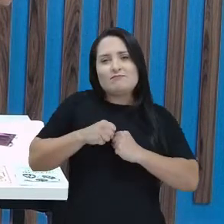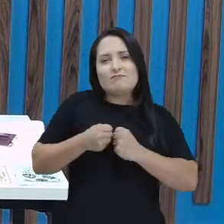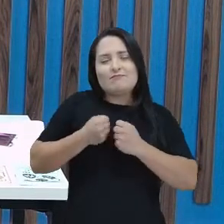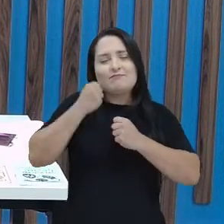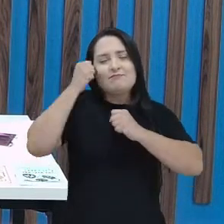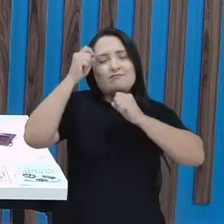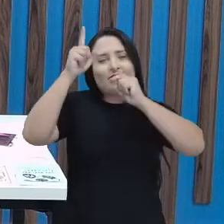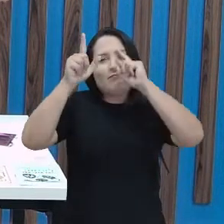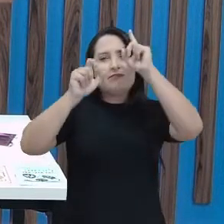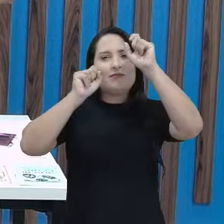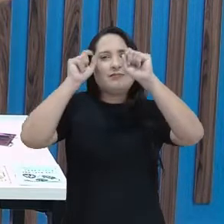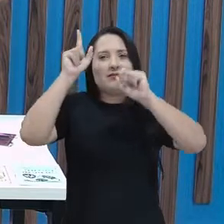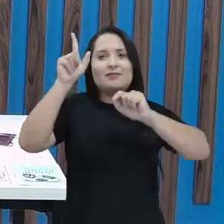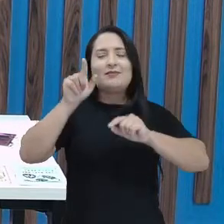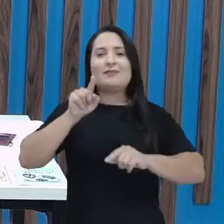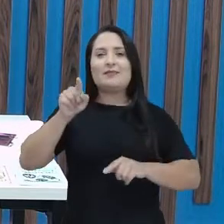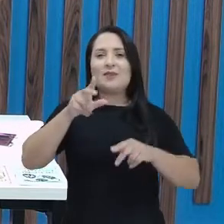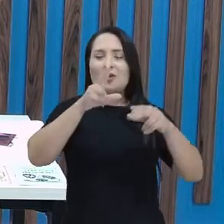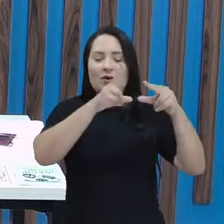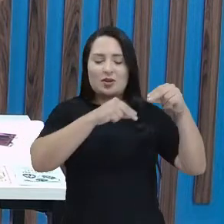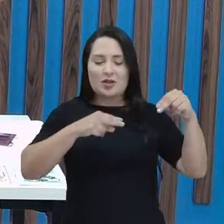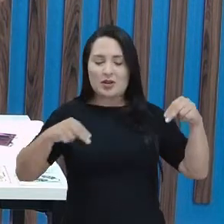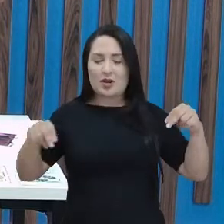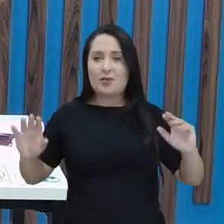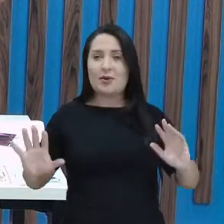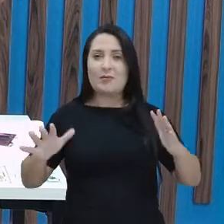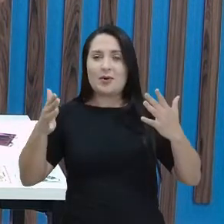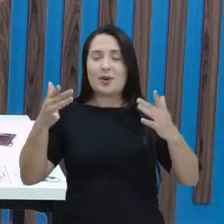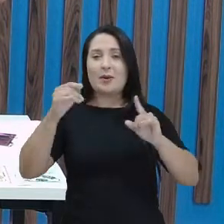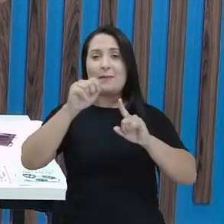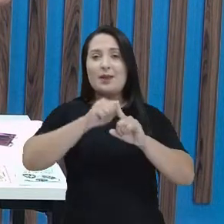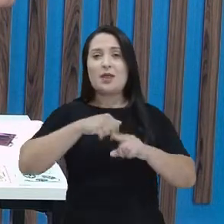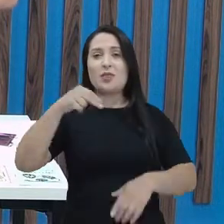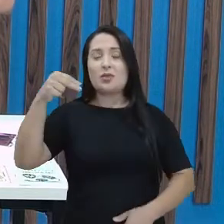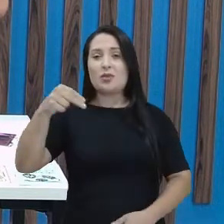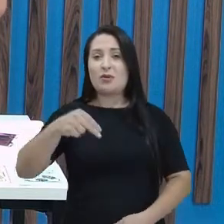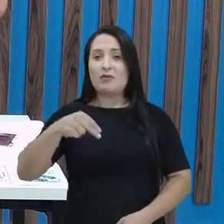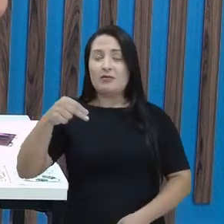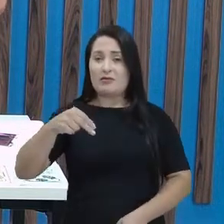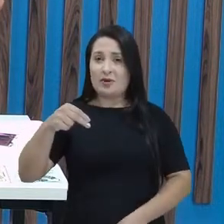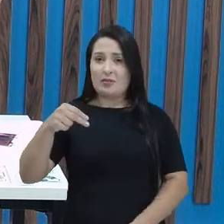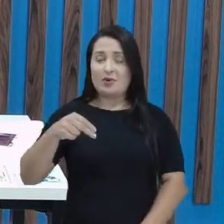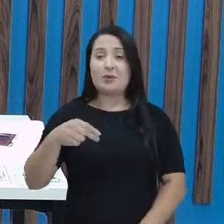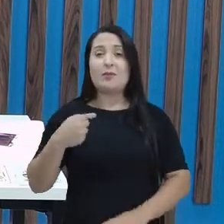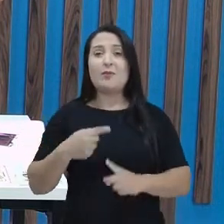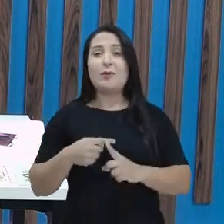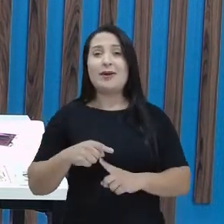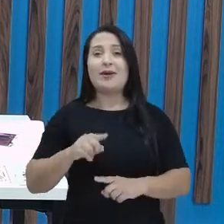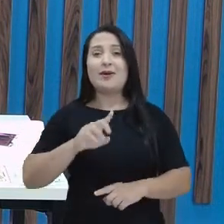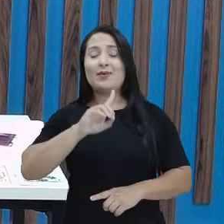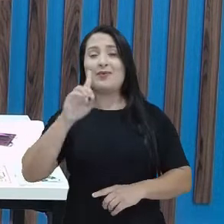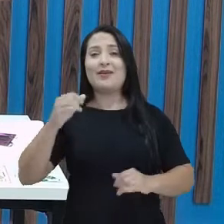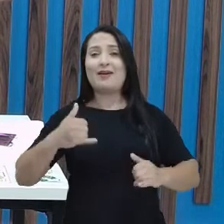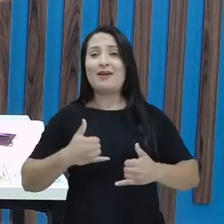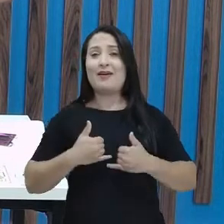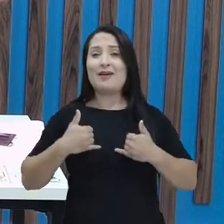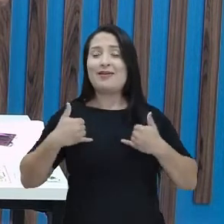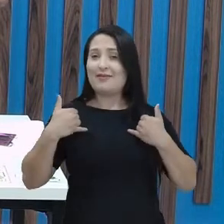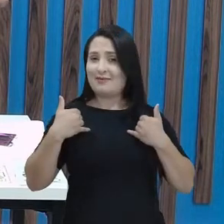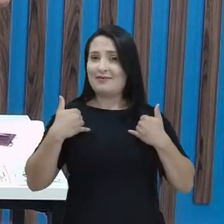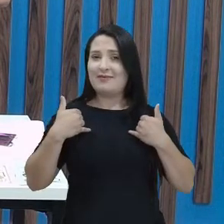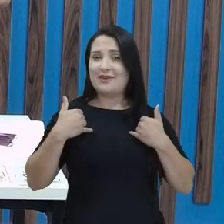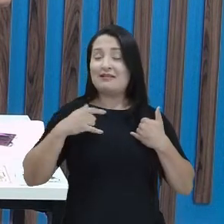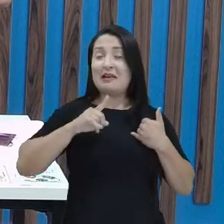Barros. Inclusive, o cordel é comemorado no mês de novembro, porque é o mês do aniversário de